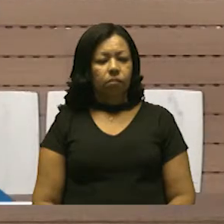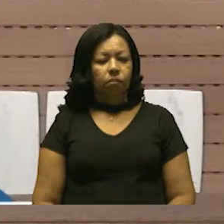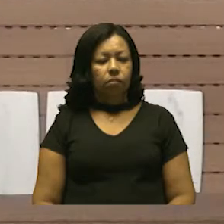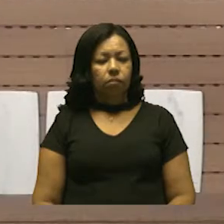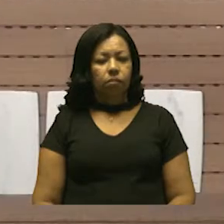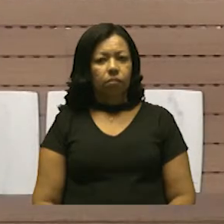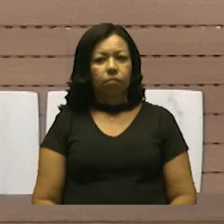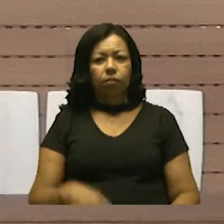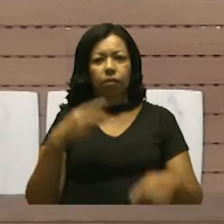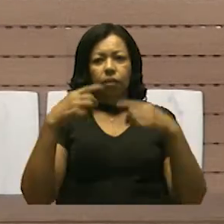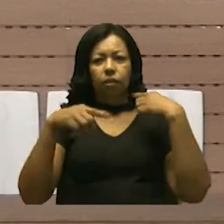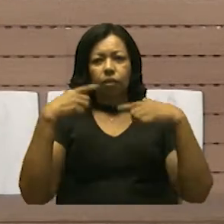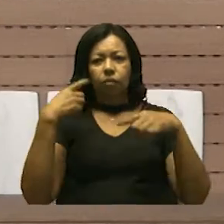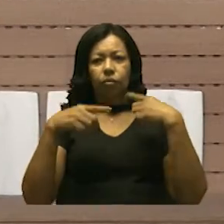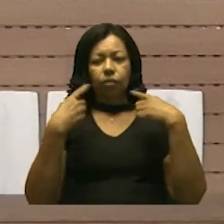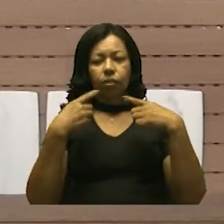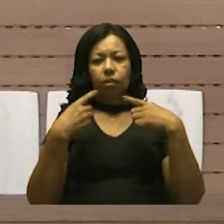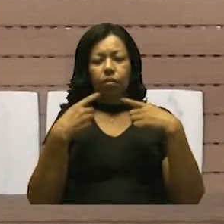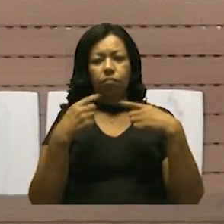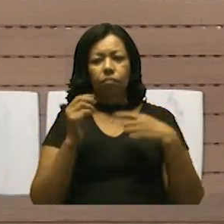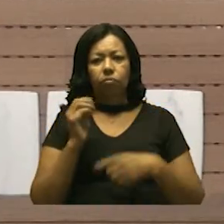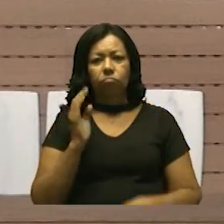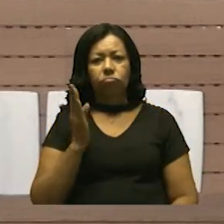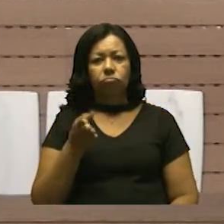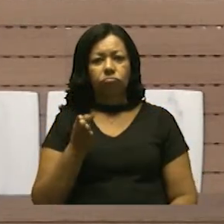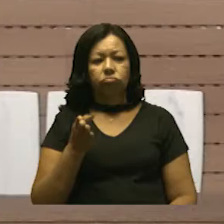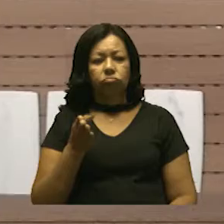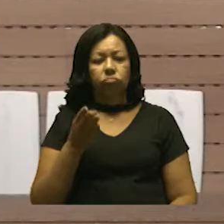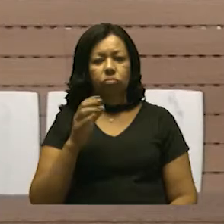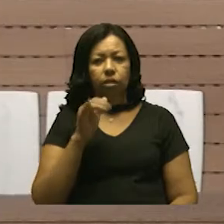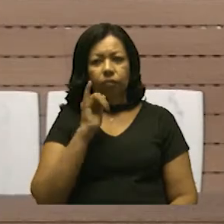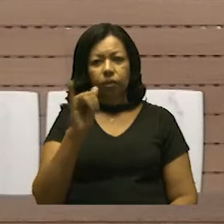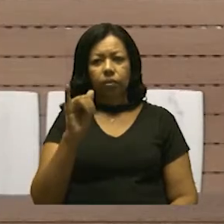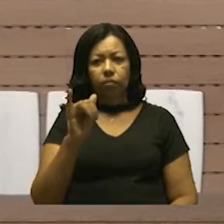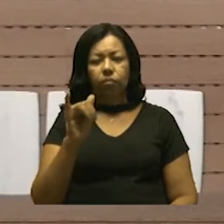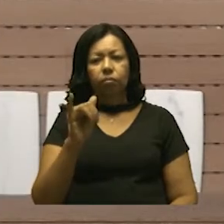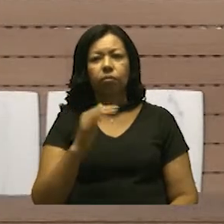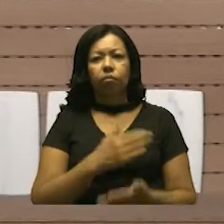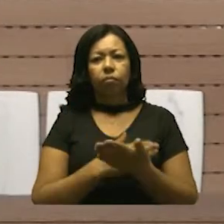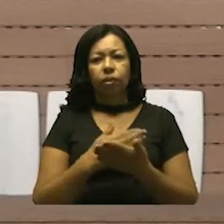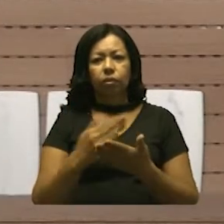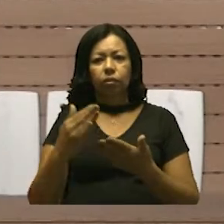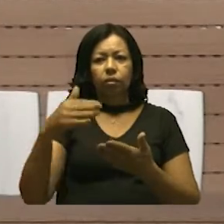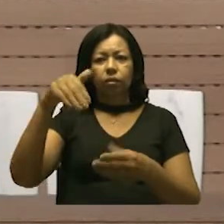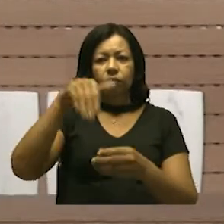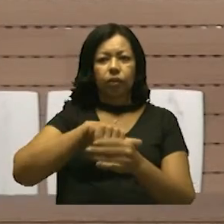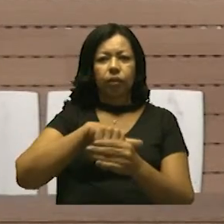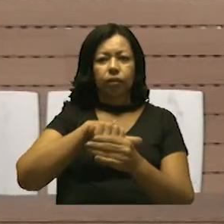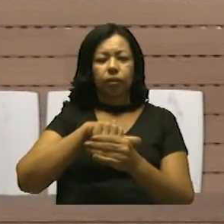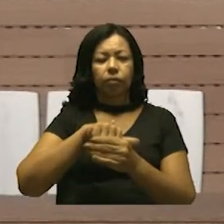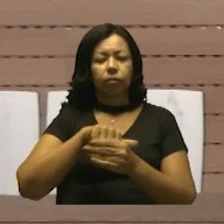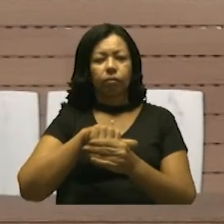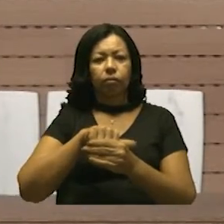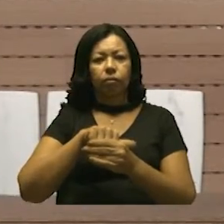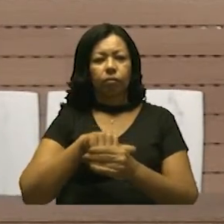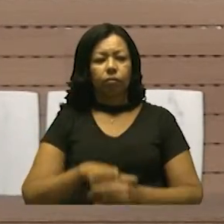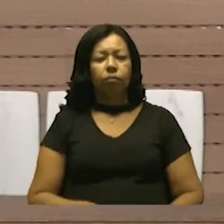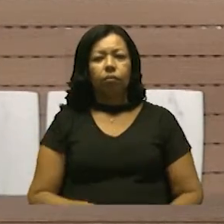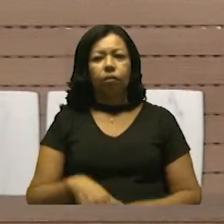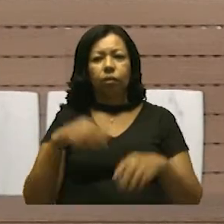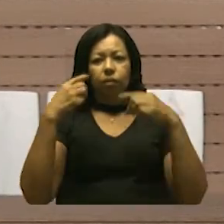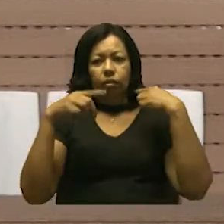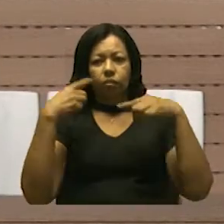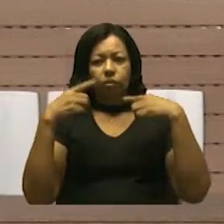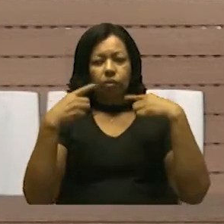Em discussão, parecer, já deixando claro que está aberta a votação, senhores vereadores. Em